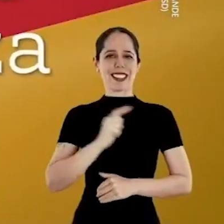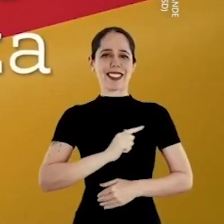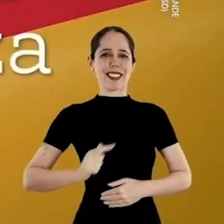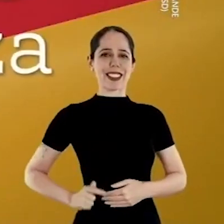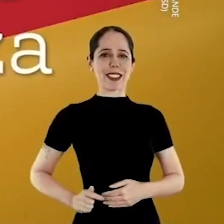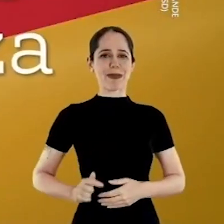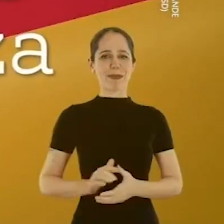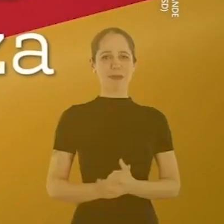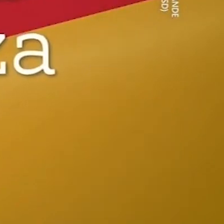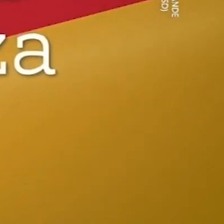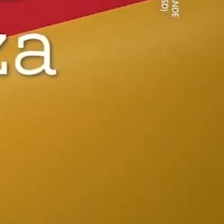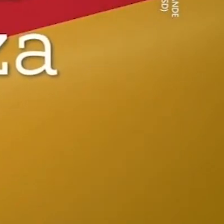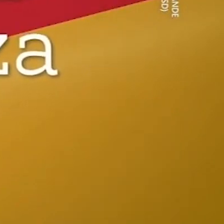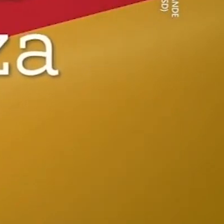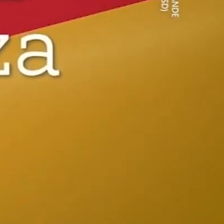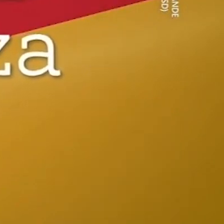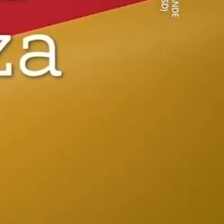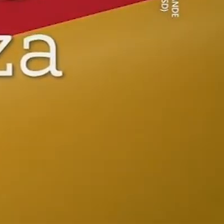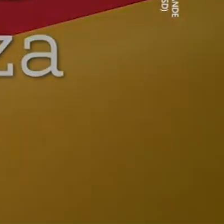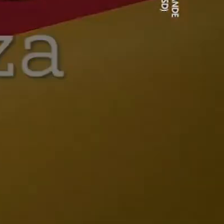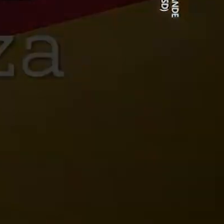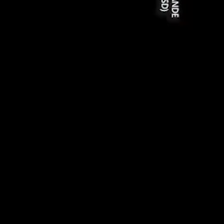Eduardo 45